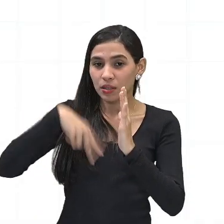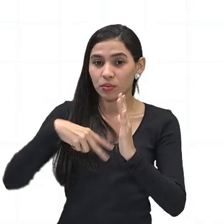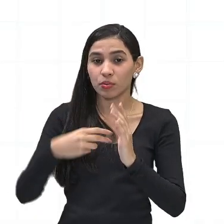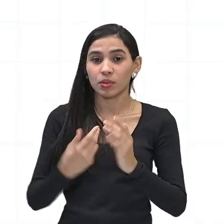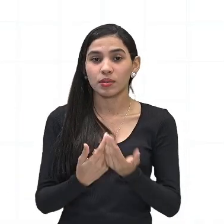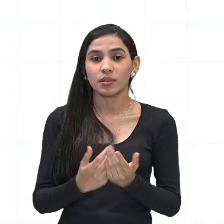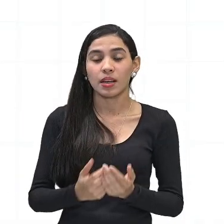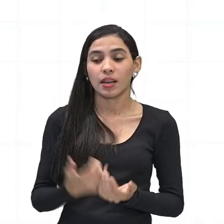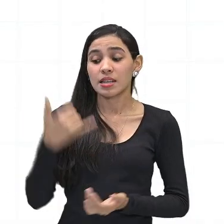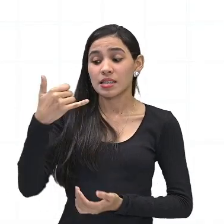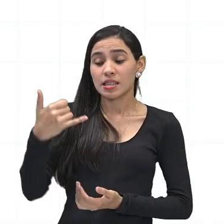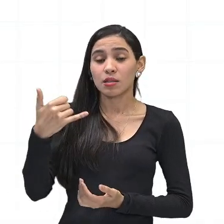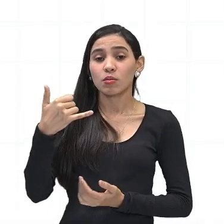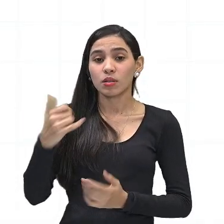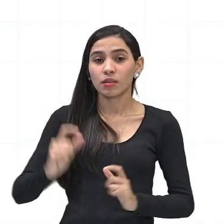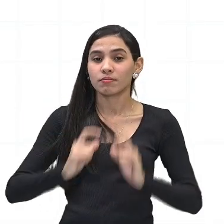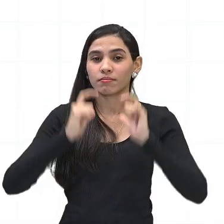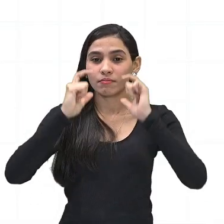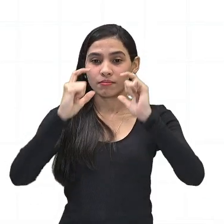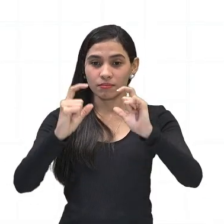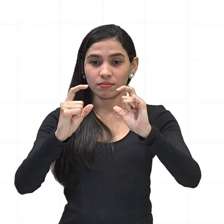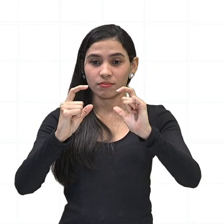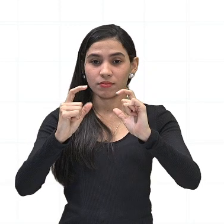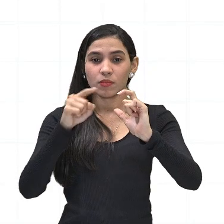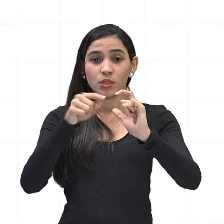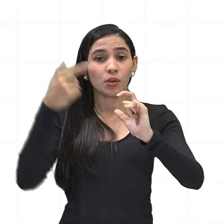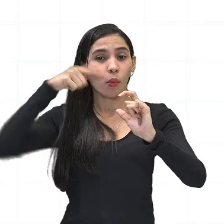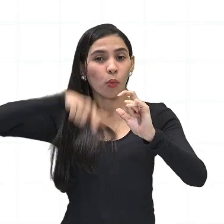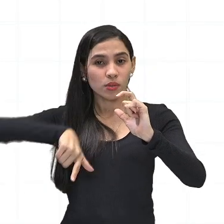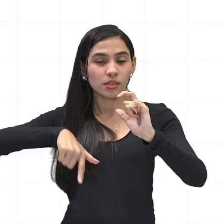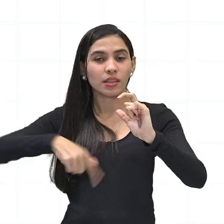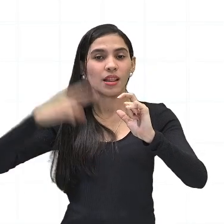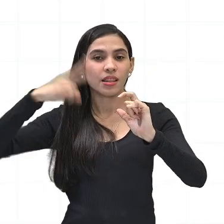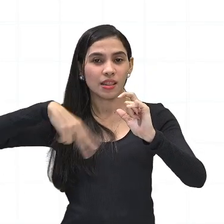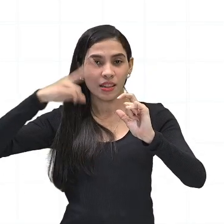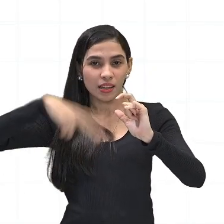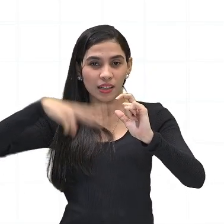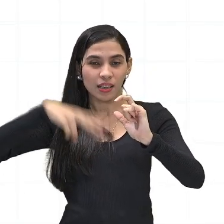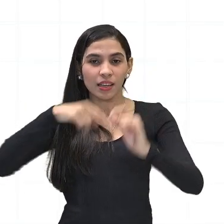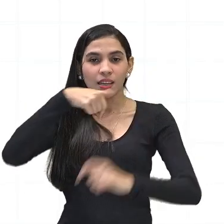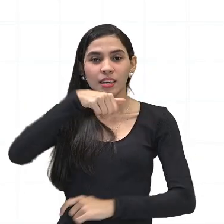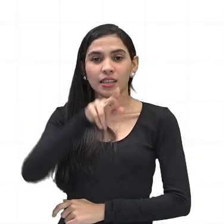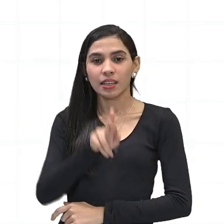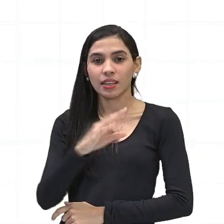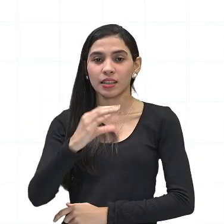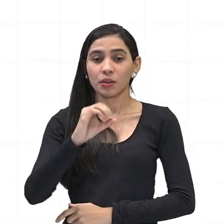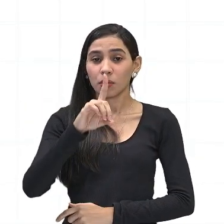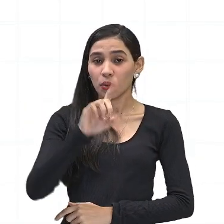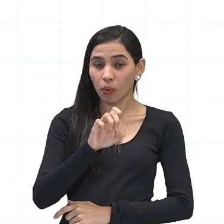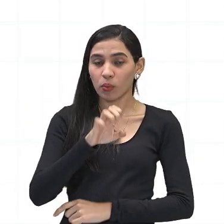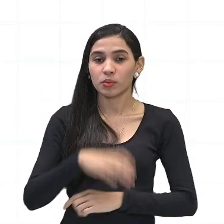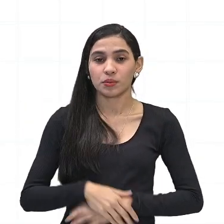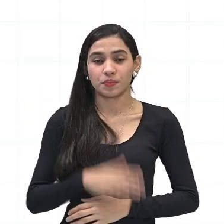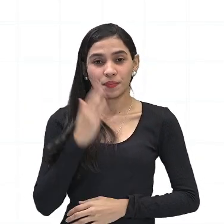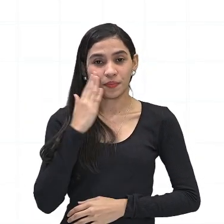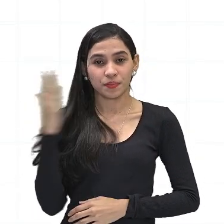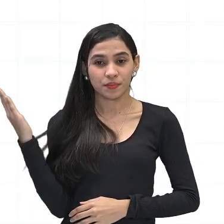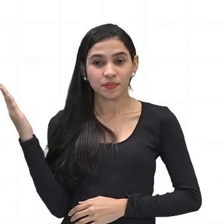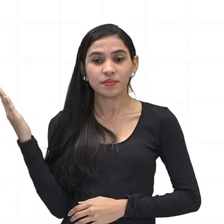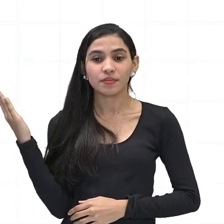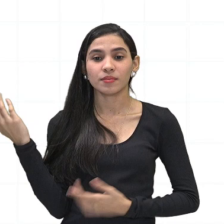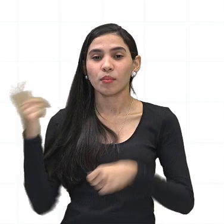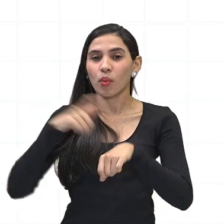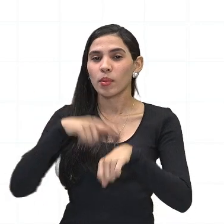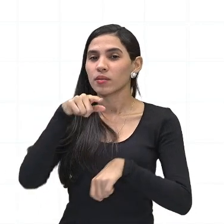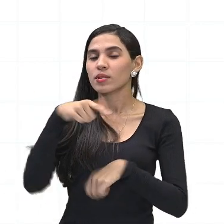aí o seu celular, né, para ler o QR Code, né, que está na sua tela, que está na aula, no momento que você